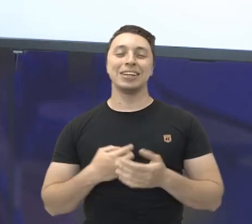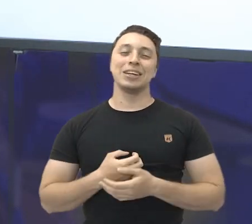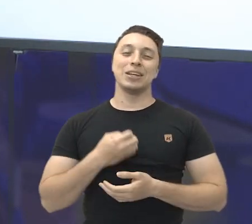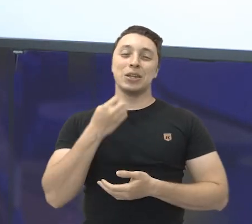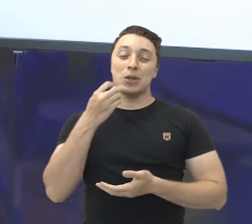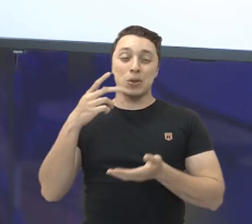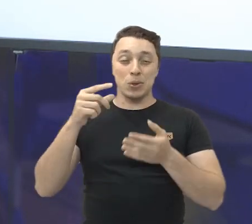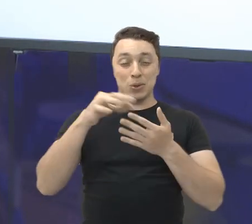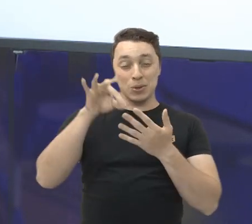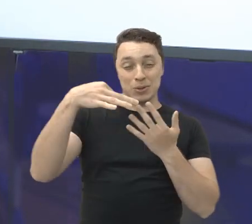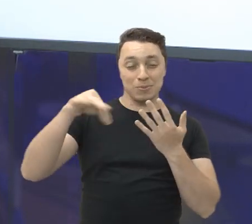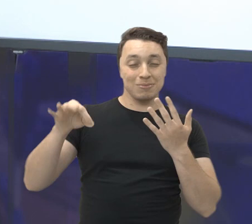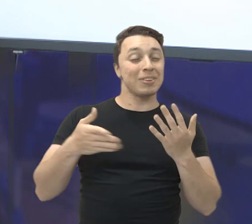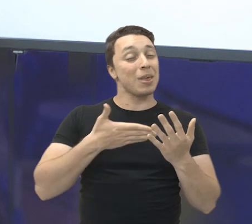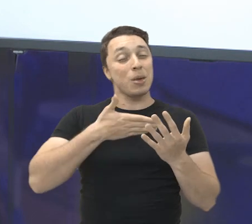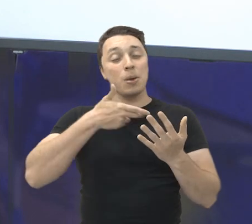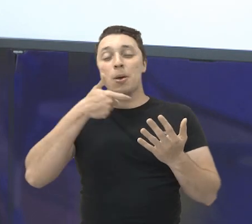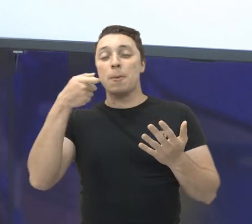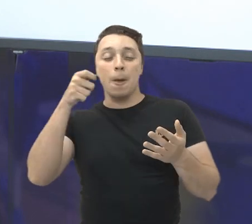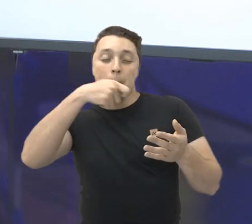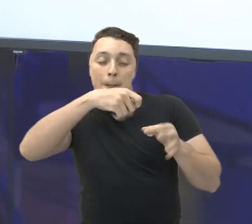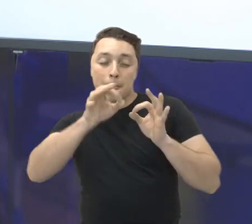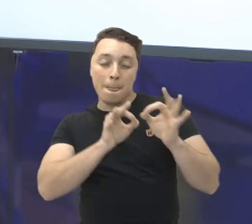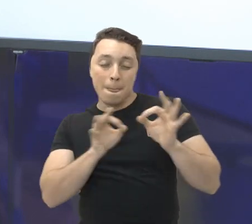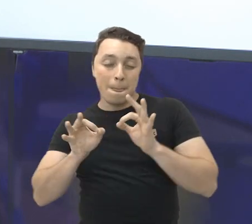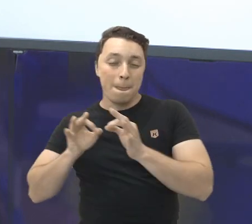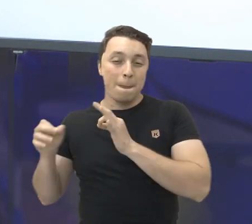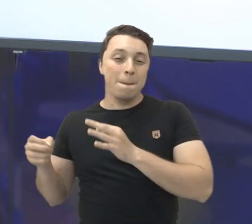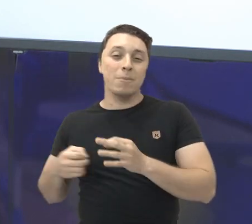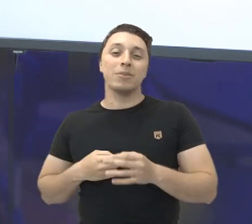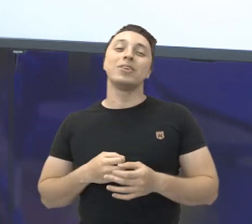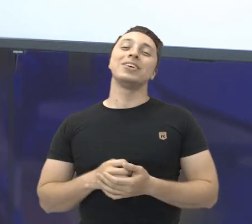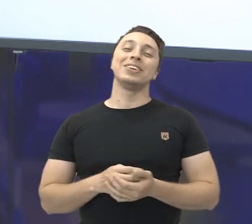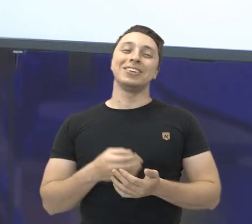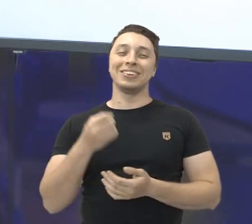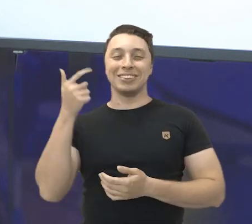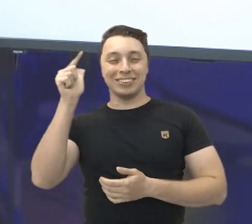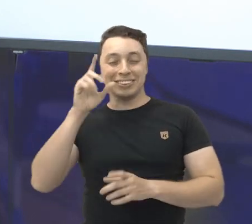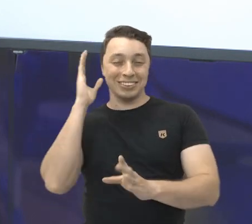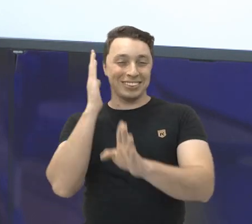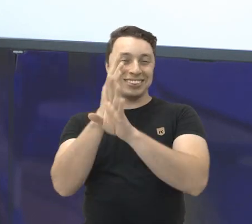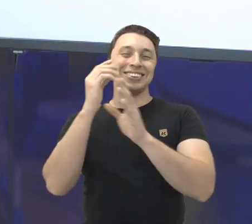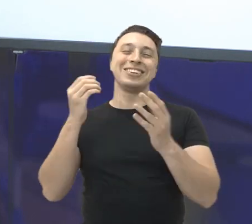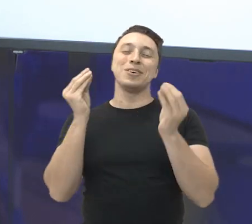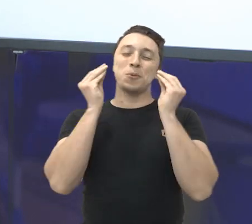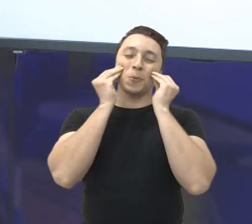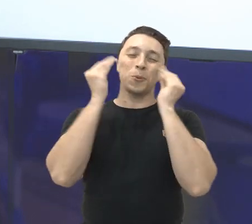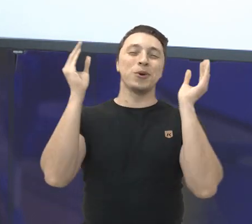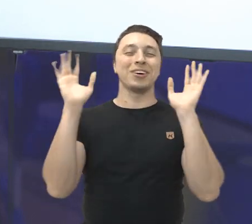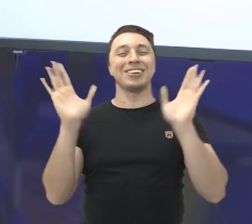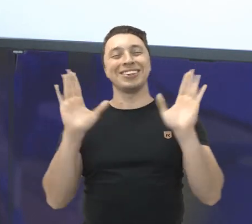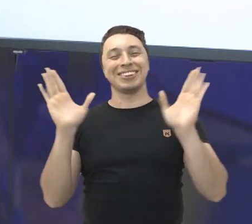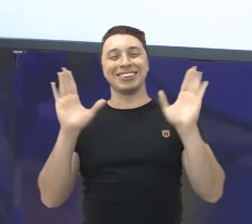essa correção da melhor maneira possível e muito em breve nos veremos de novo. Beijo.